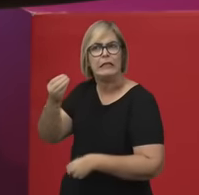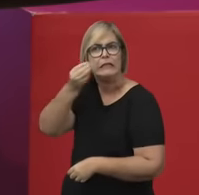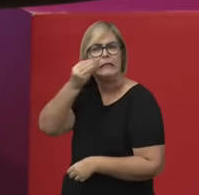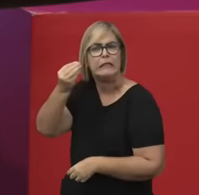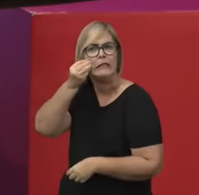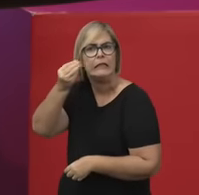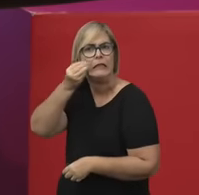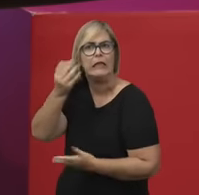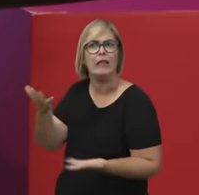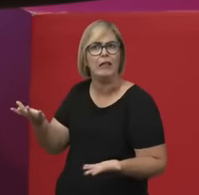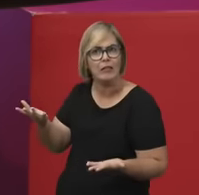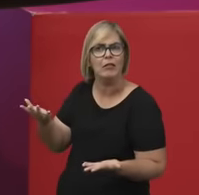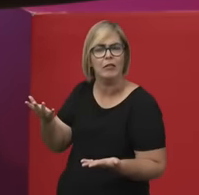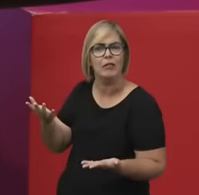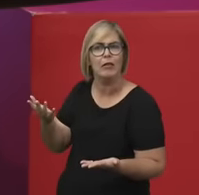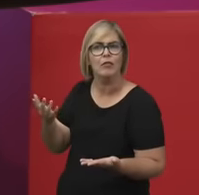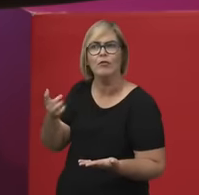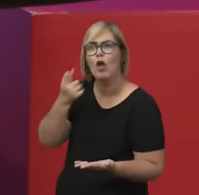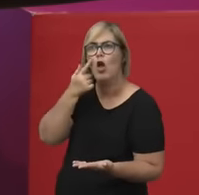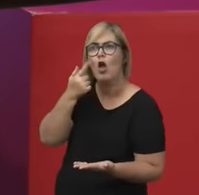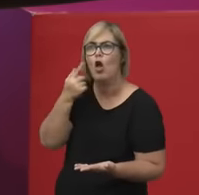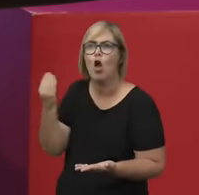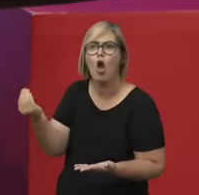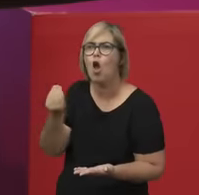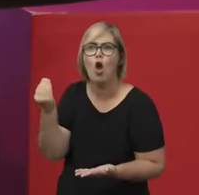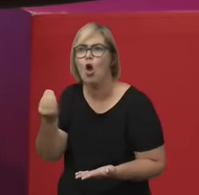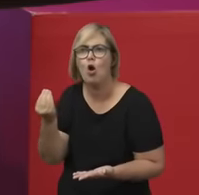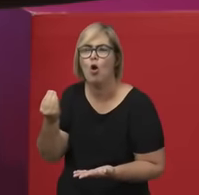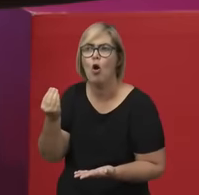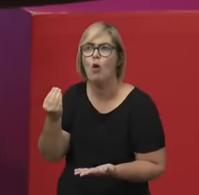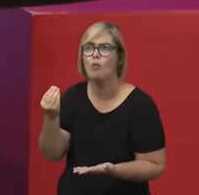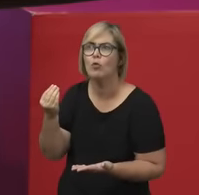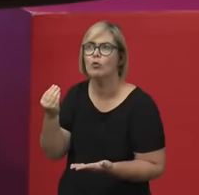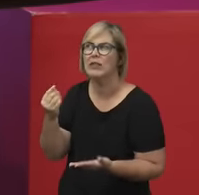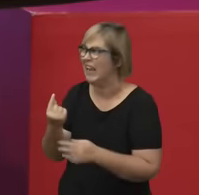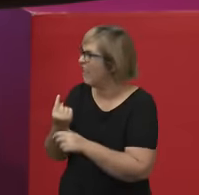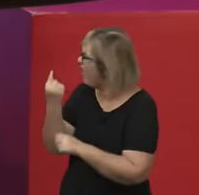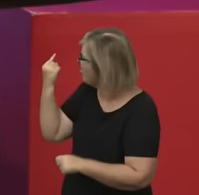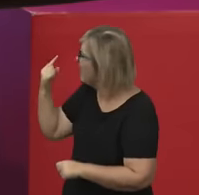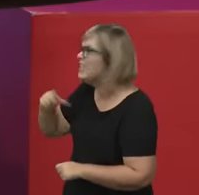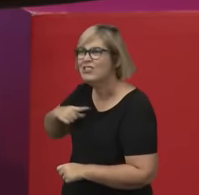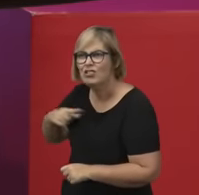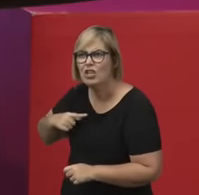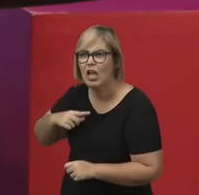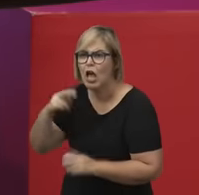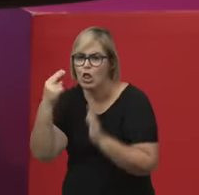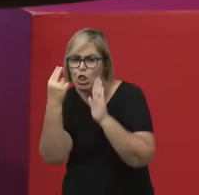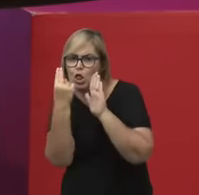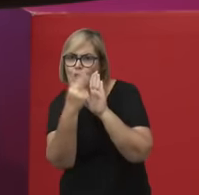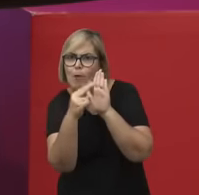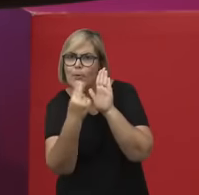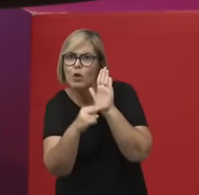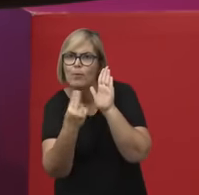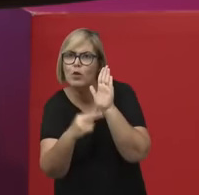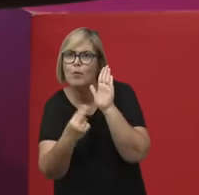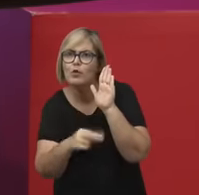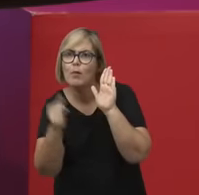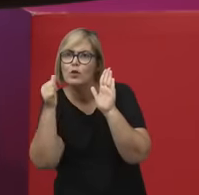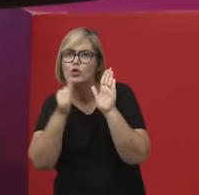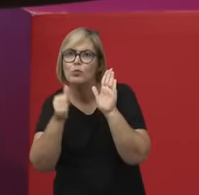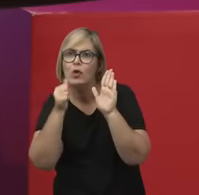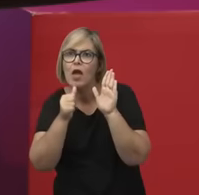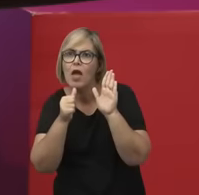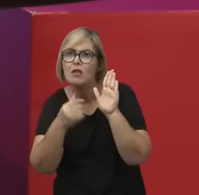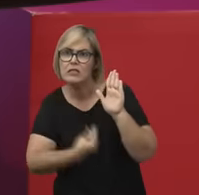assim, o maior número de nomes de mulheres filósofas possíveis. São trabalhos muito exaustivos